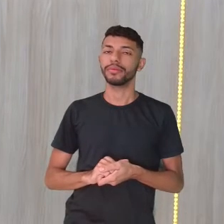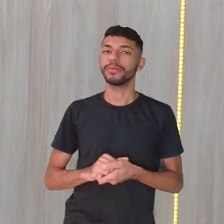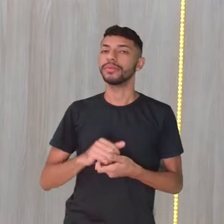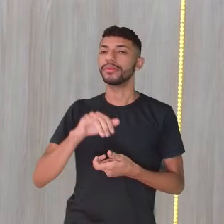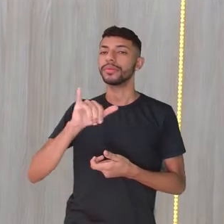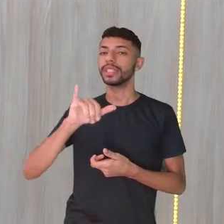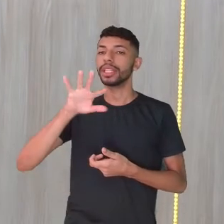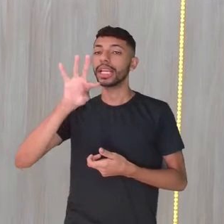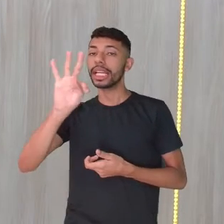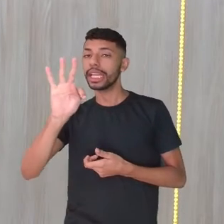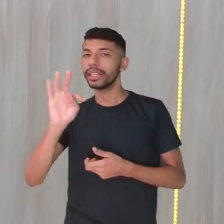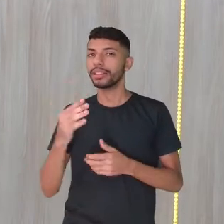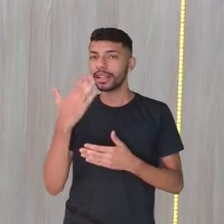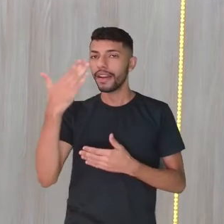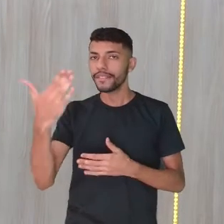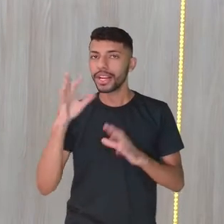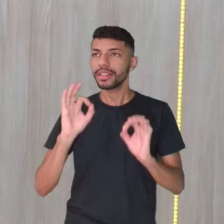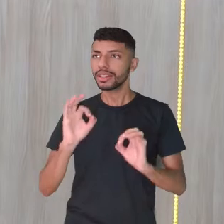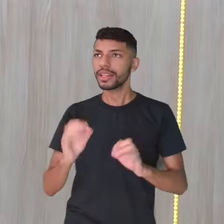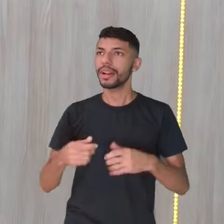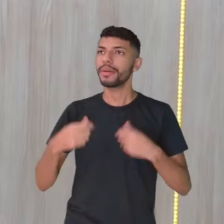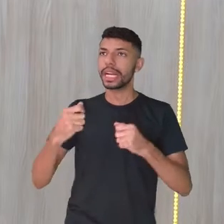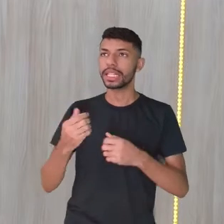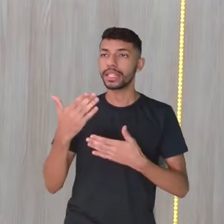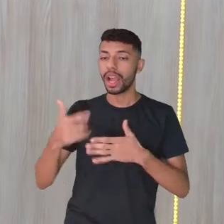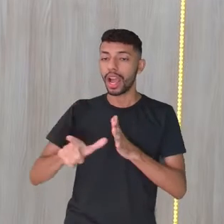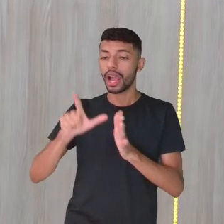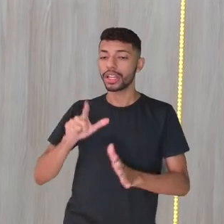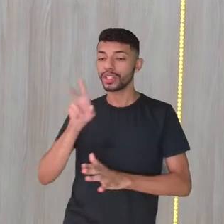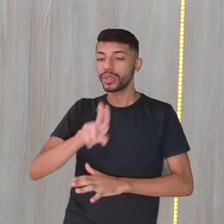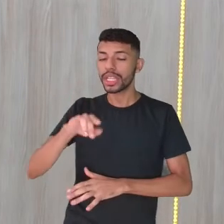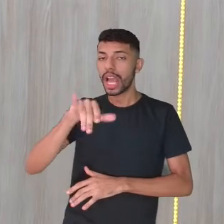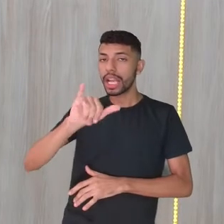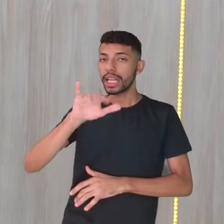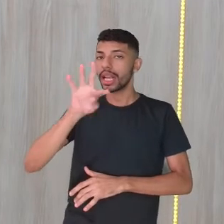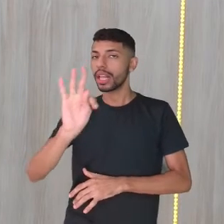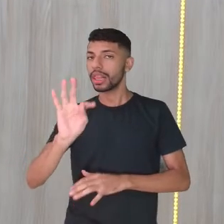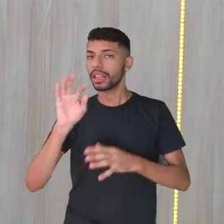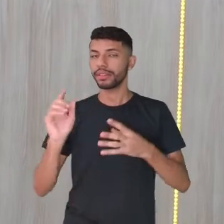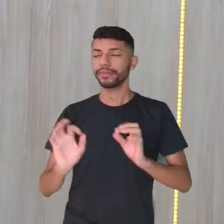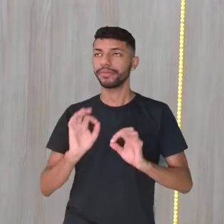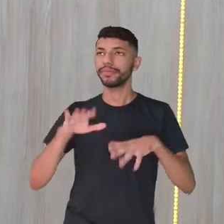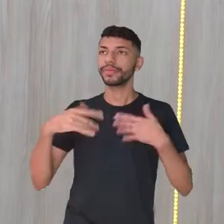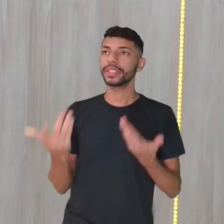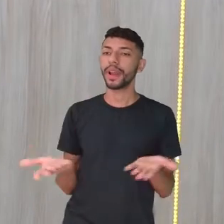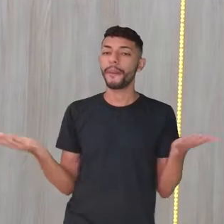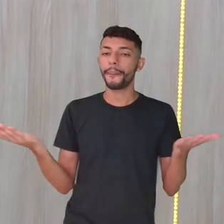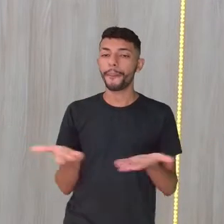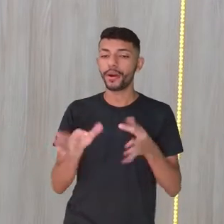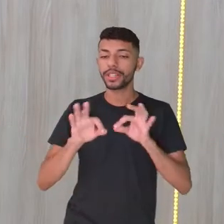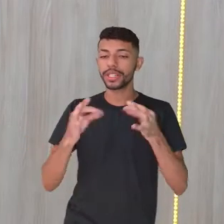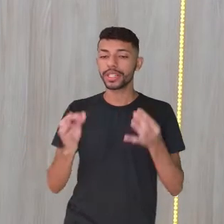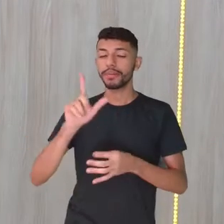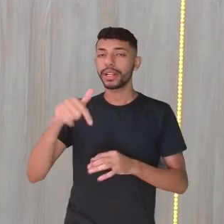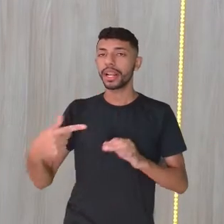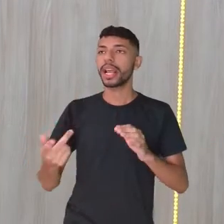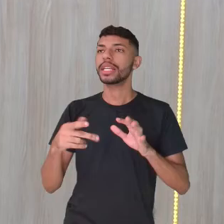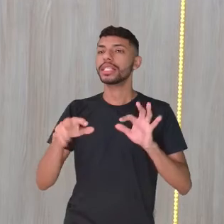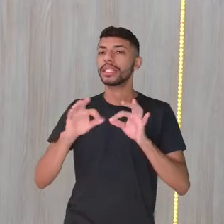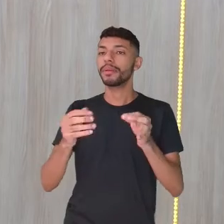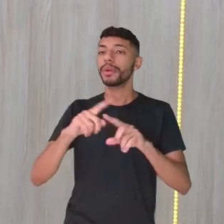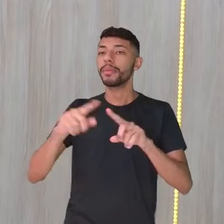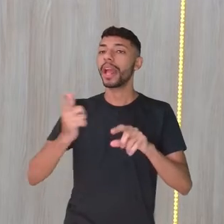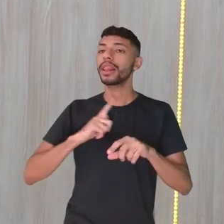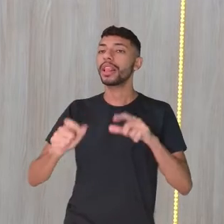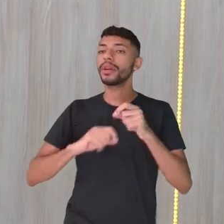frente, para o verbo não ficar na frente sozinho, porque aí não vai ter muito sentido. Então, o presente simples, ele é simples, com apenas um